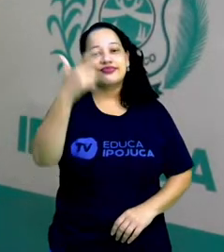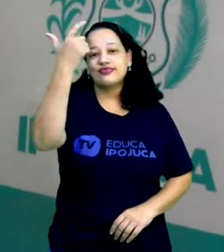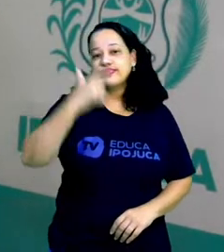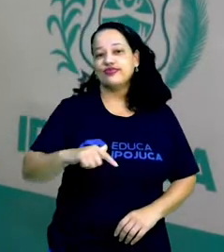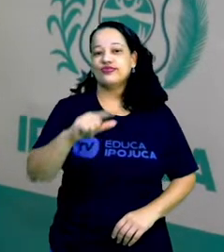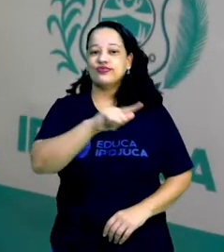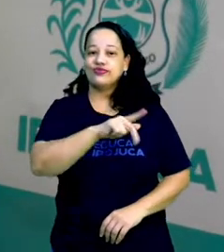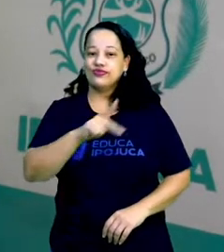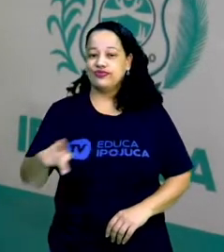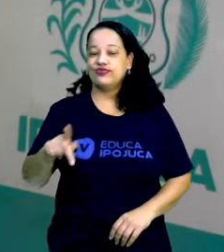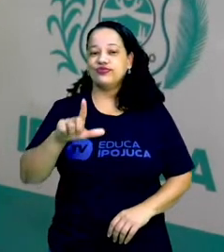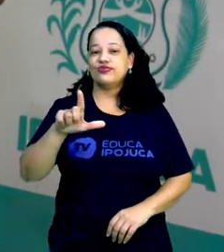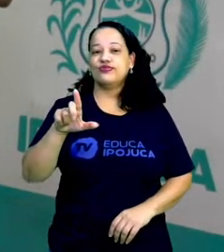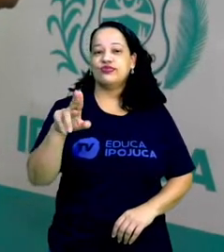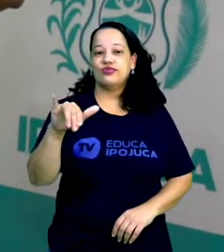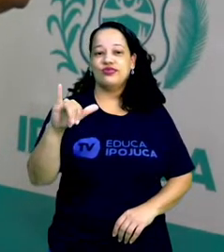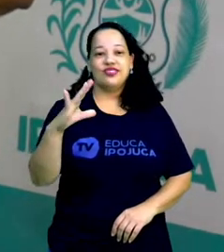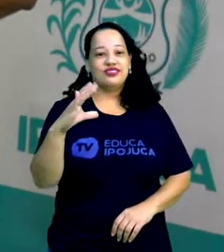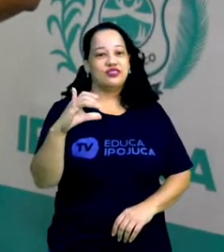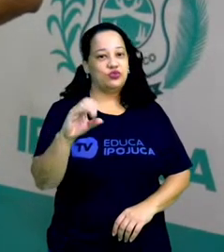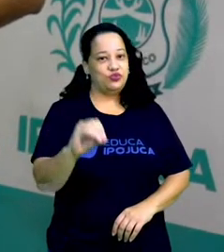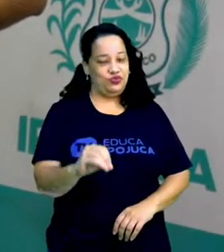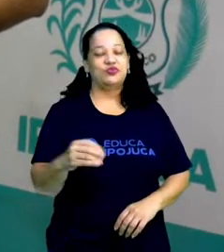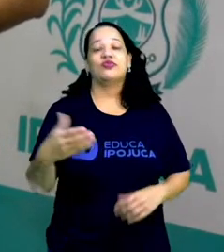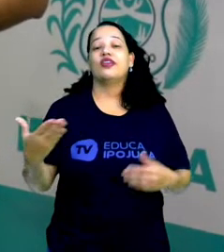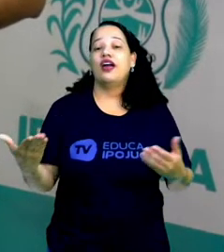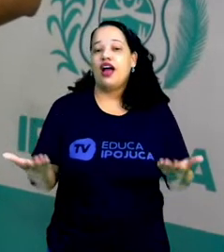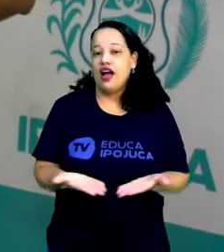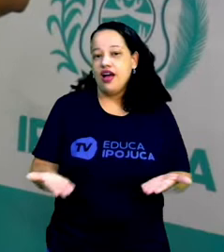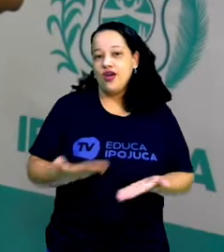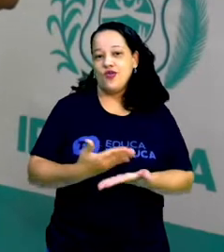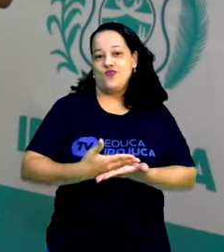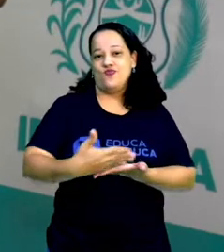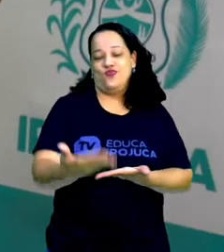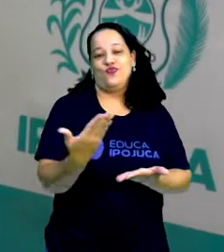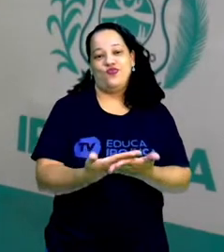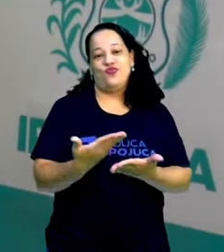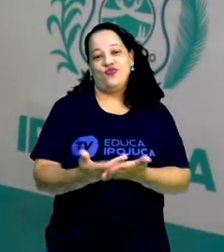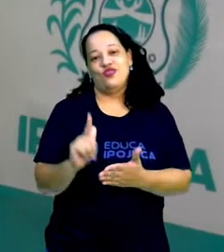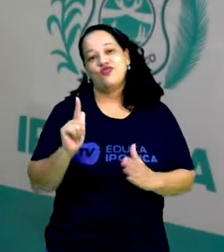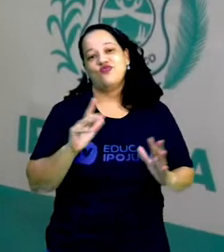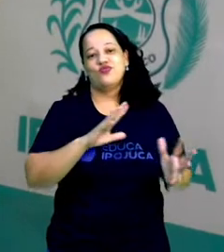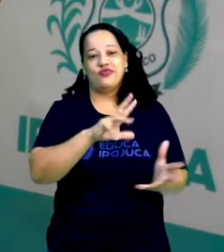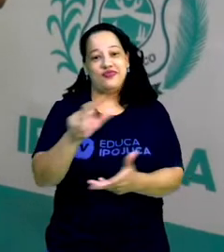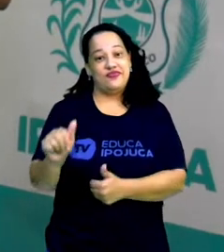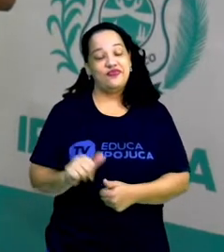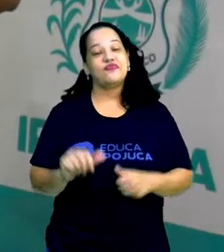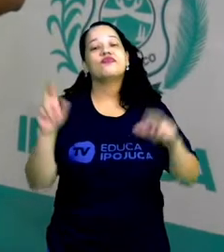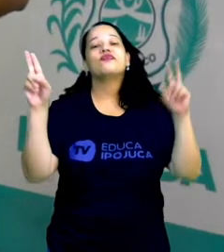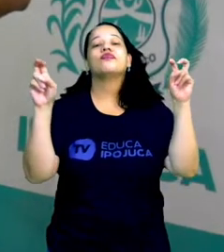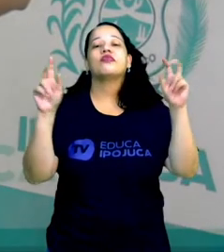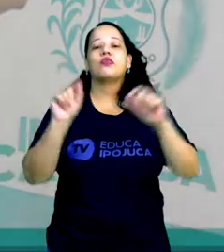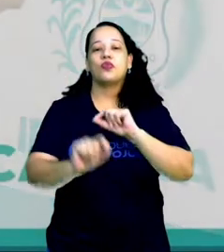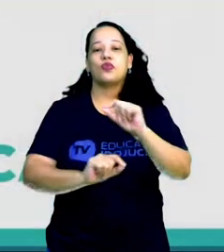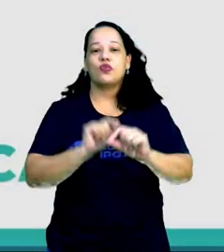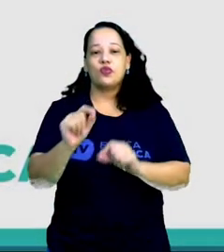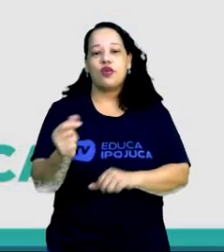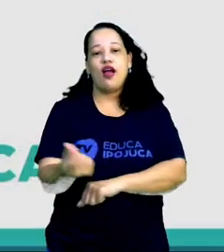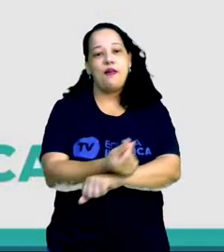professor Lúcio Neto e nós vamos começar agora a nossa aula de Geografia. O nosso assunto de hoje é